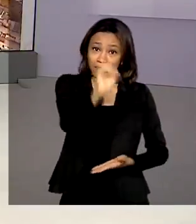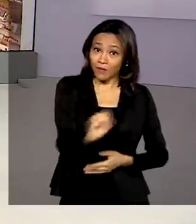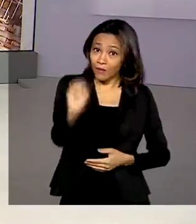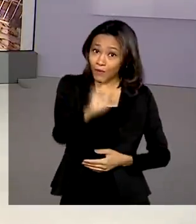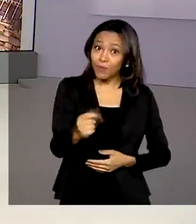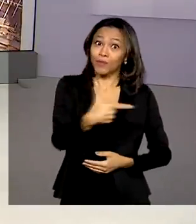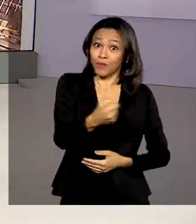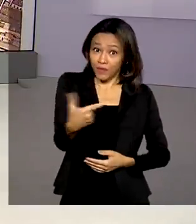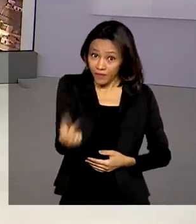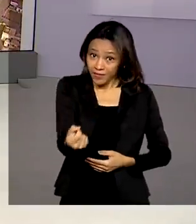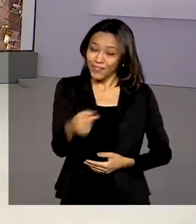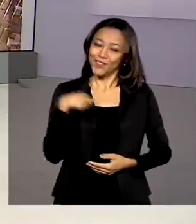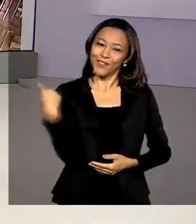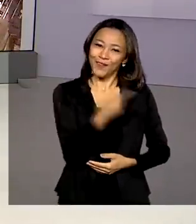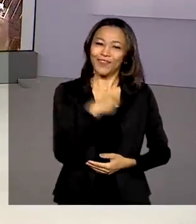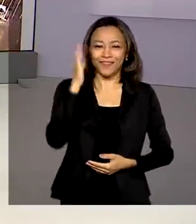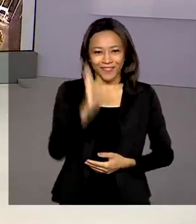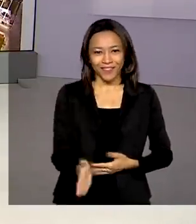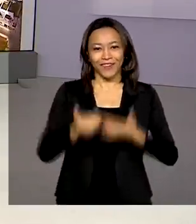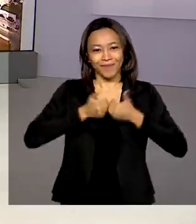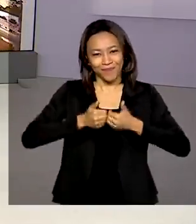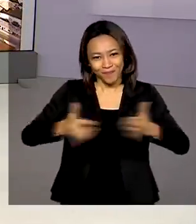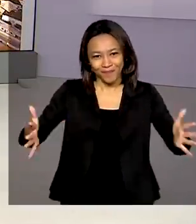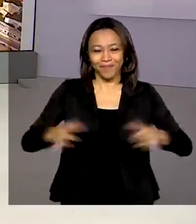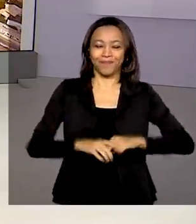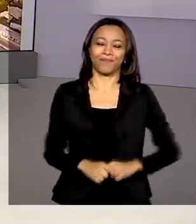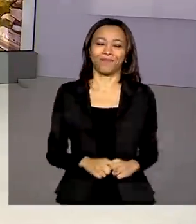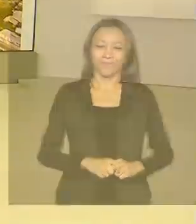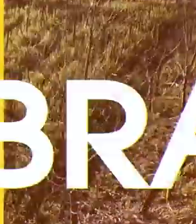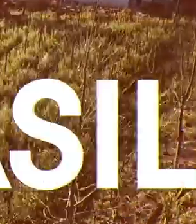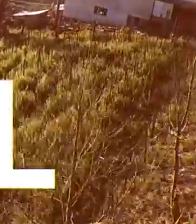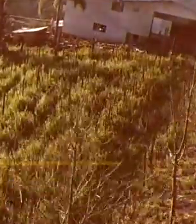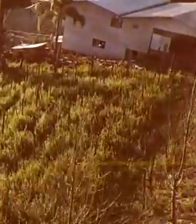outubro de 2020. O Brasil em Dia já está no ar.